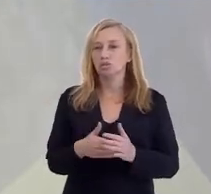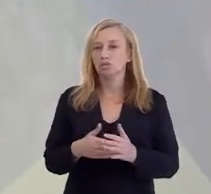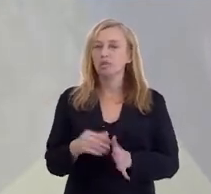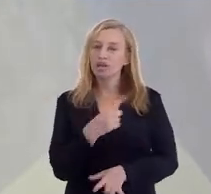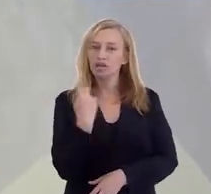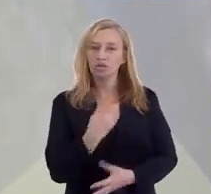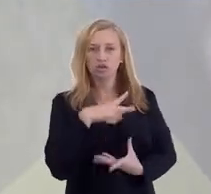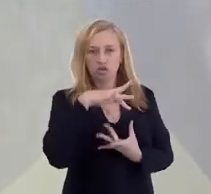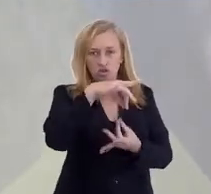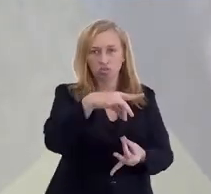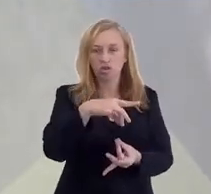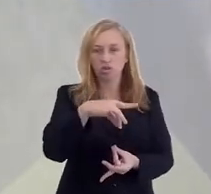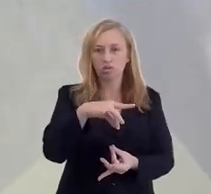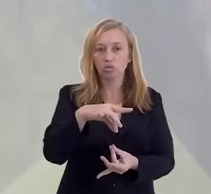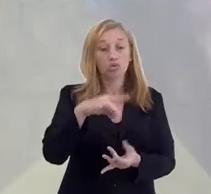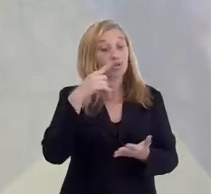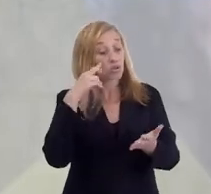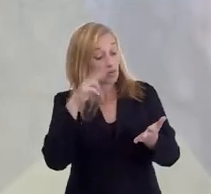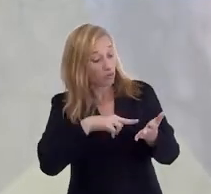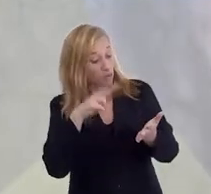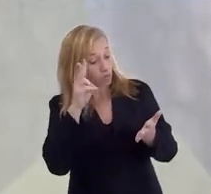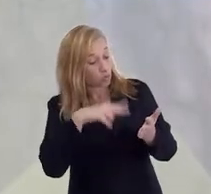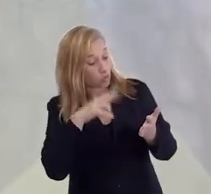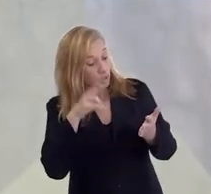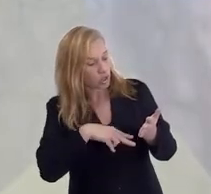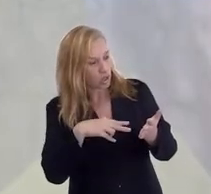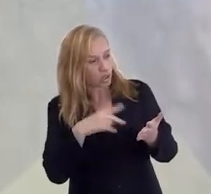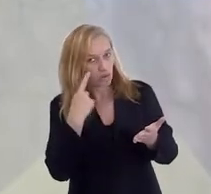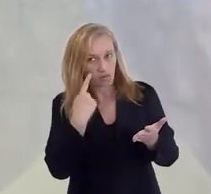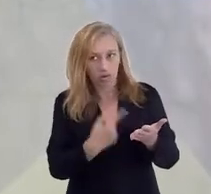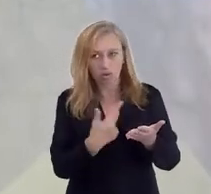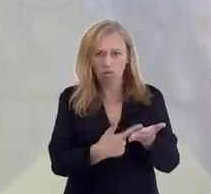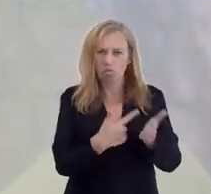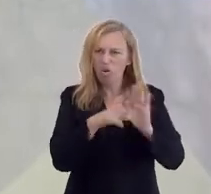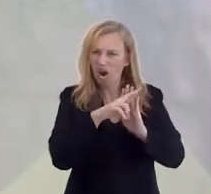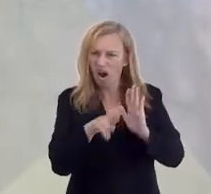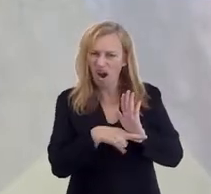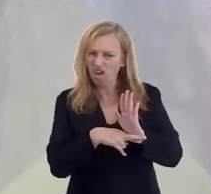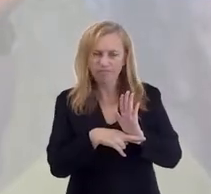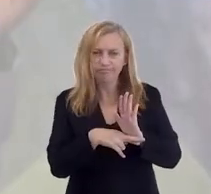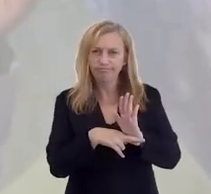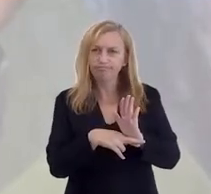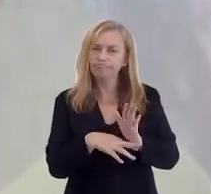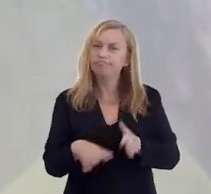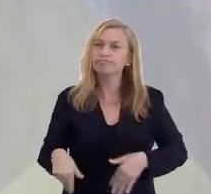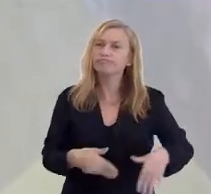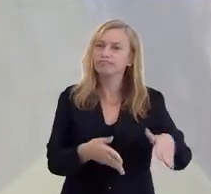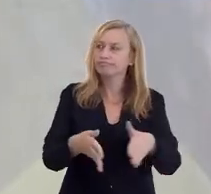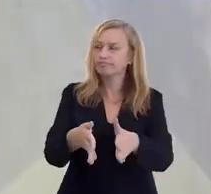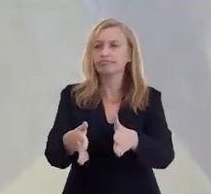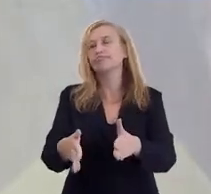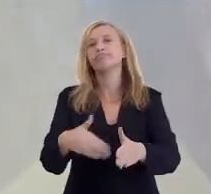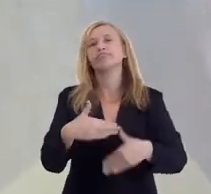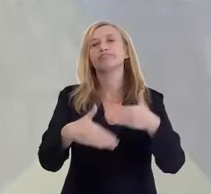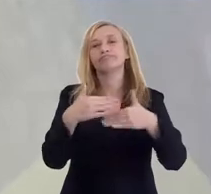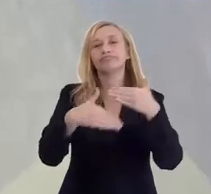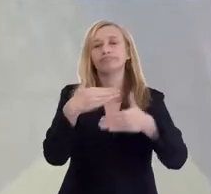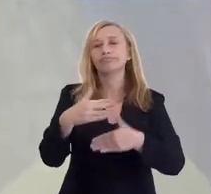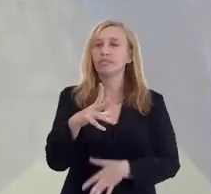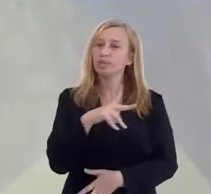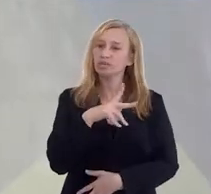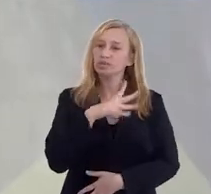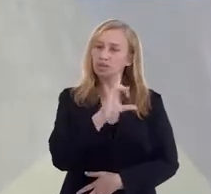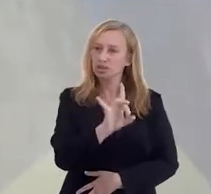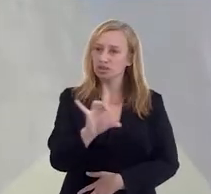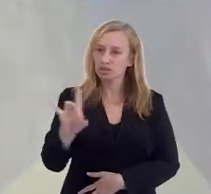Para nós, espíritas, nunca tome uma coisa que você deu no livro, que você ouviu falar, como regra.